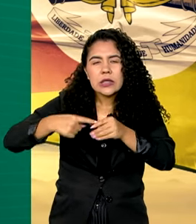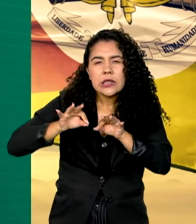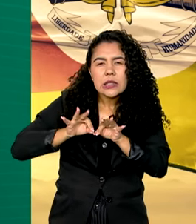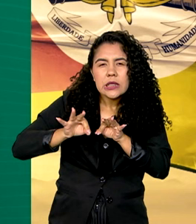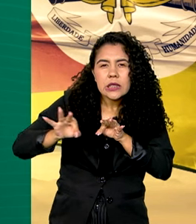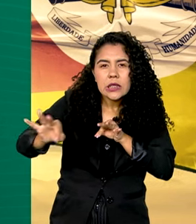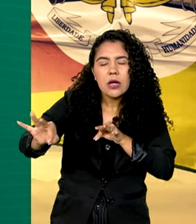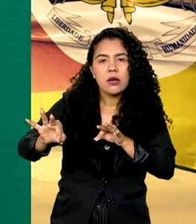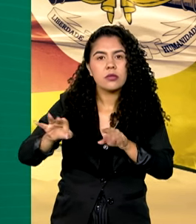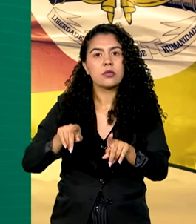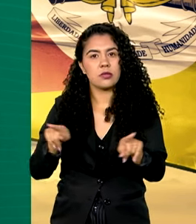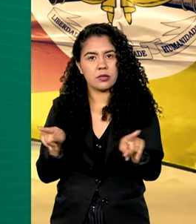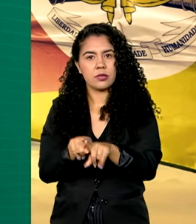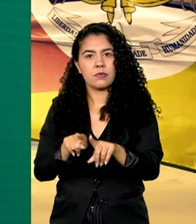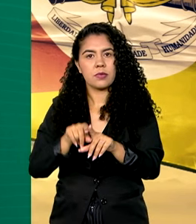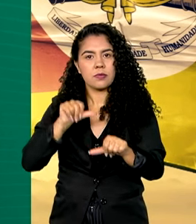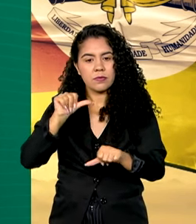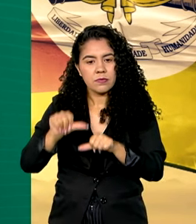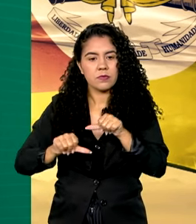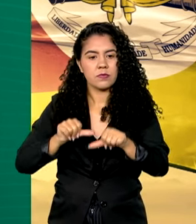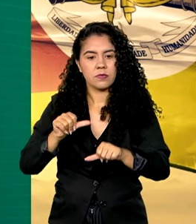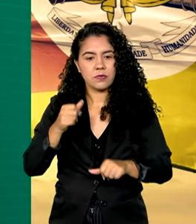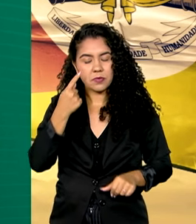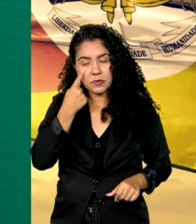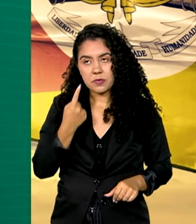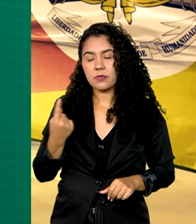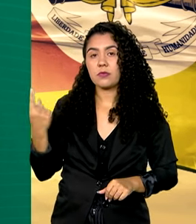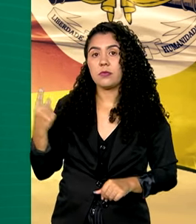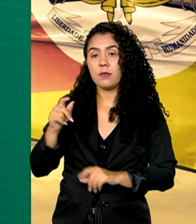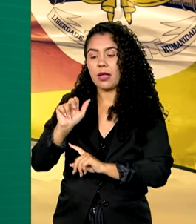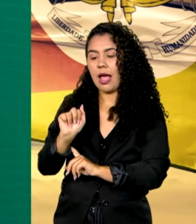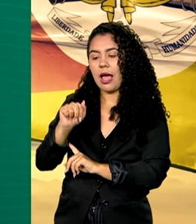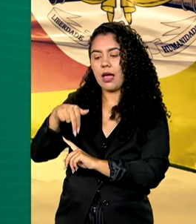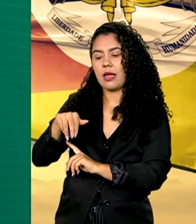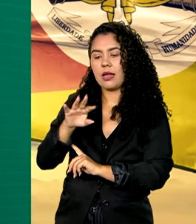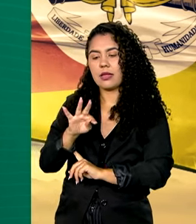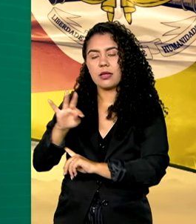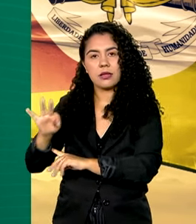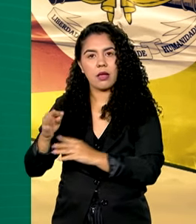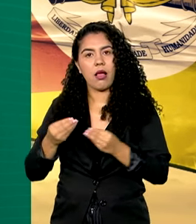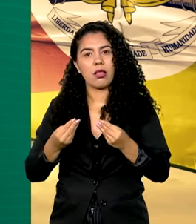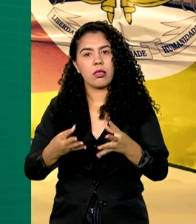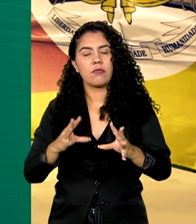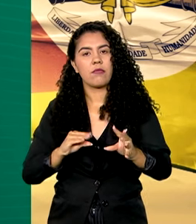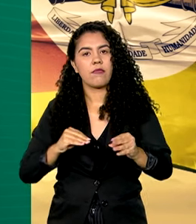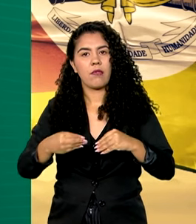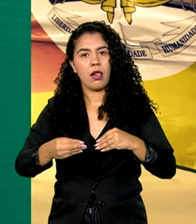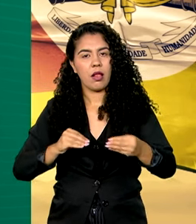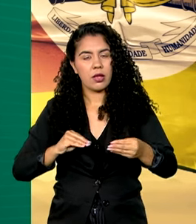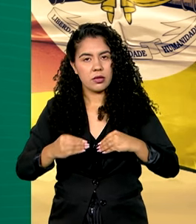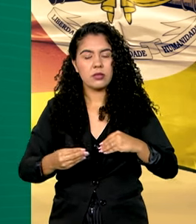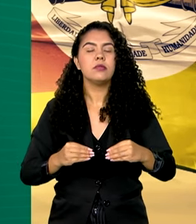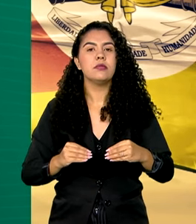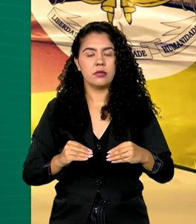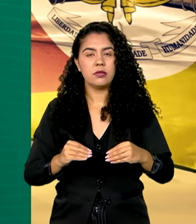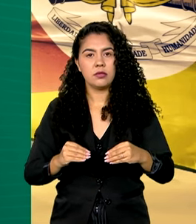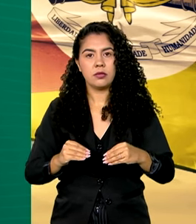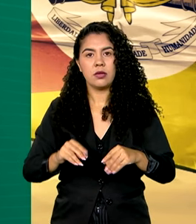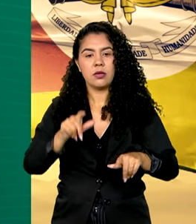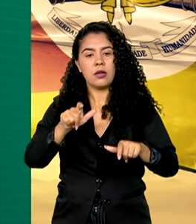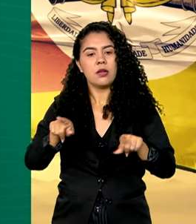convertidos em passagens regulares. A ANTT flexibilizou o transporte rodoviário de passageiros,